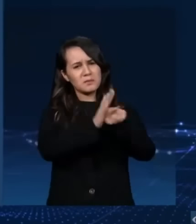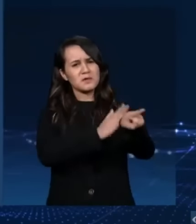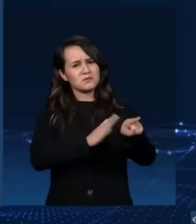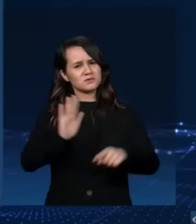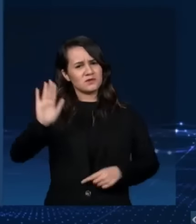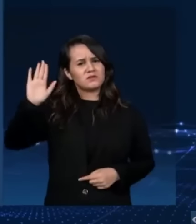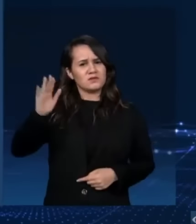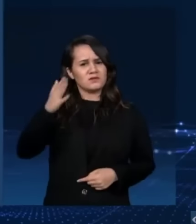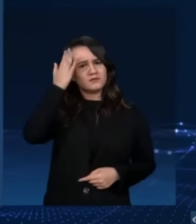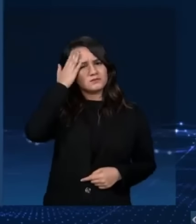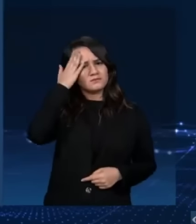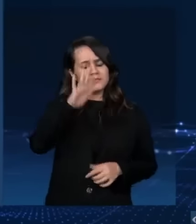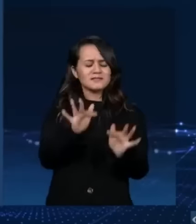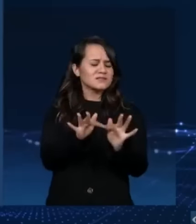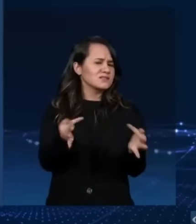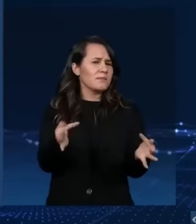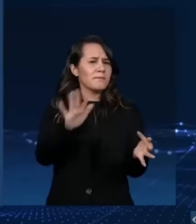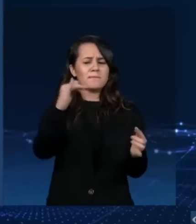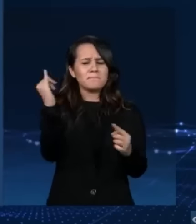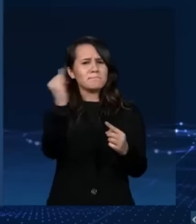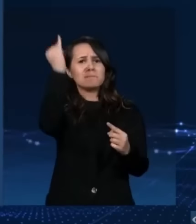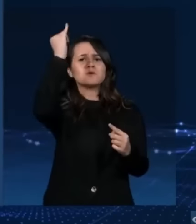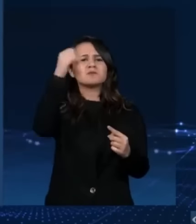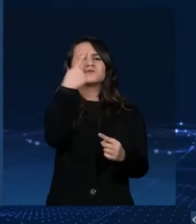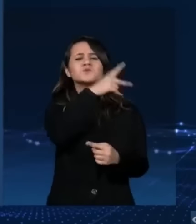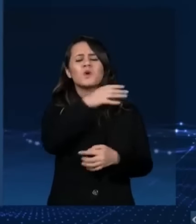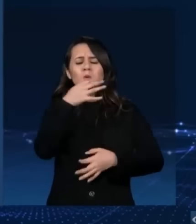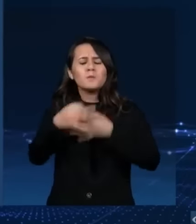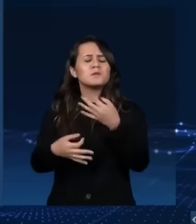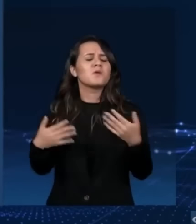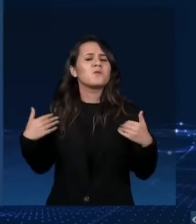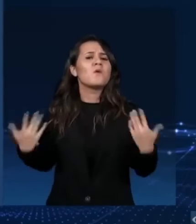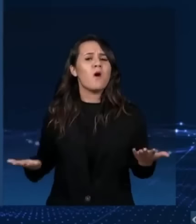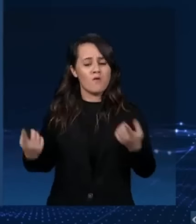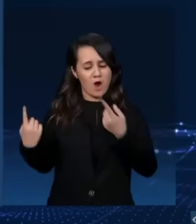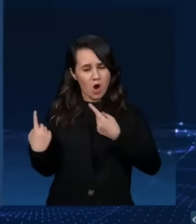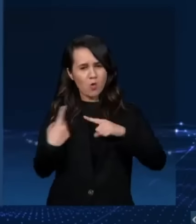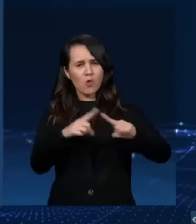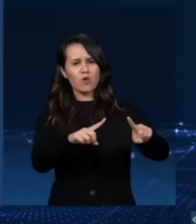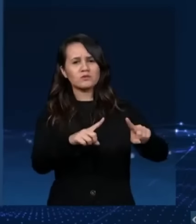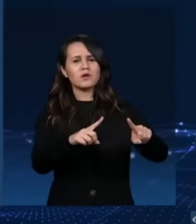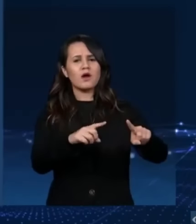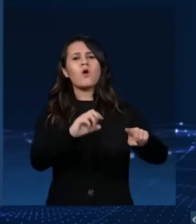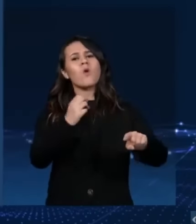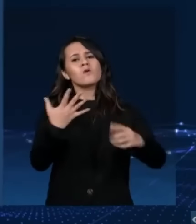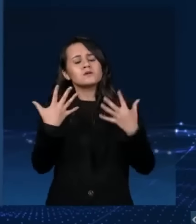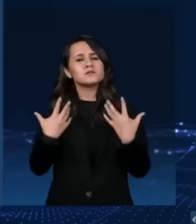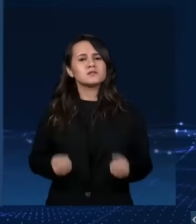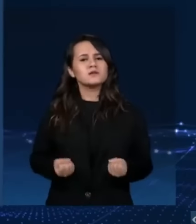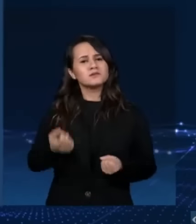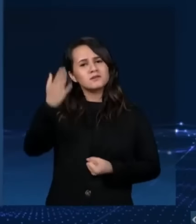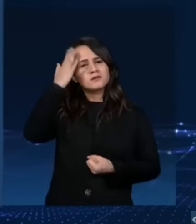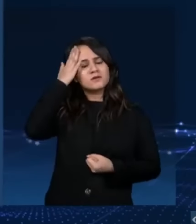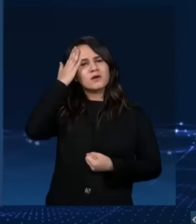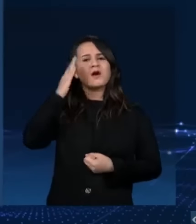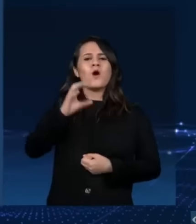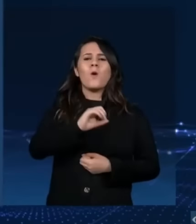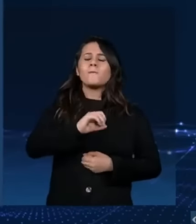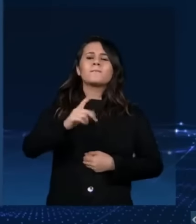simples, mas muito importante. Qual é a sua opinião? Você é contra ou a favor da Operação Água Branca?